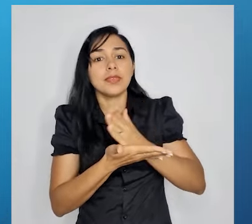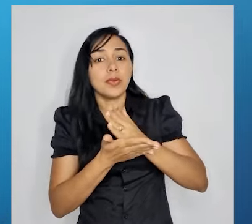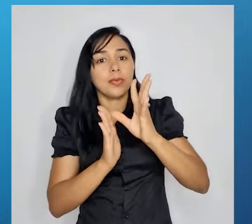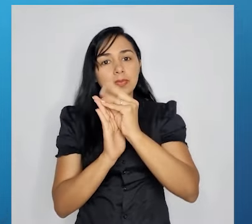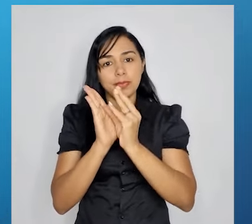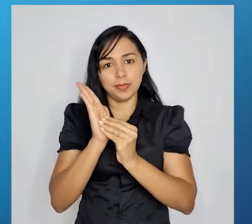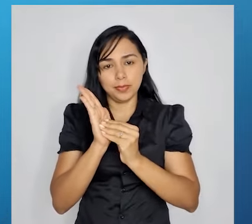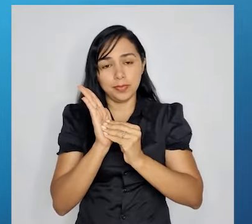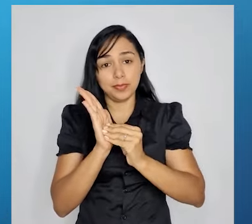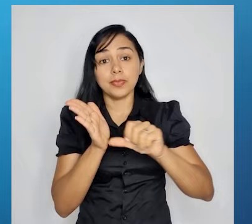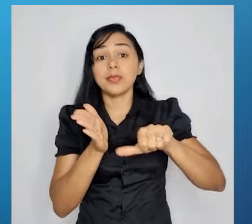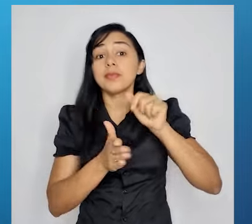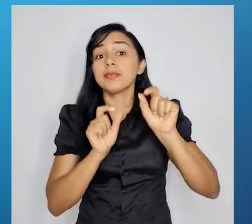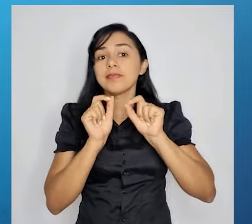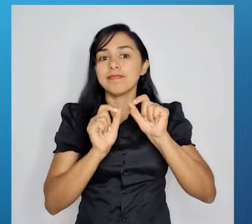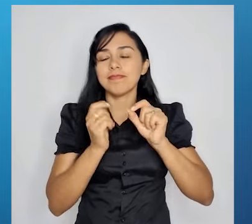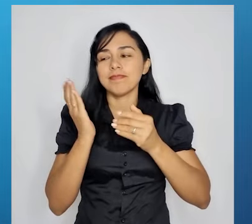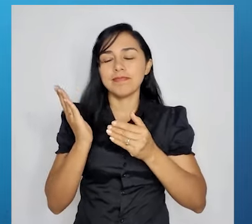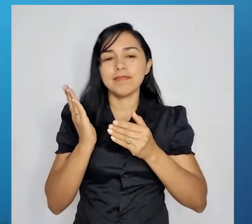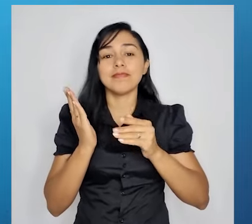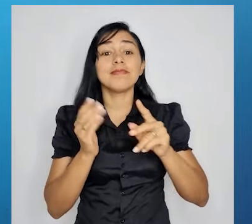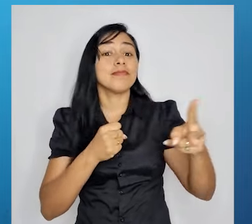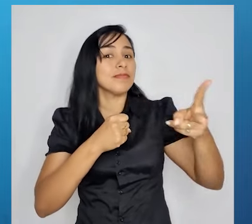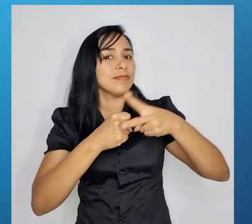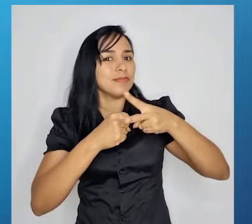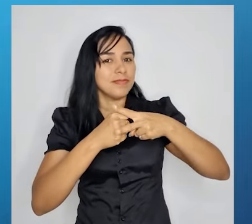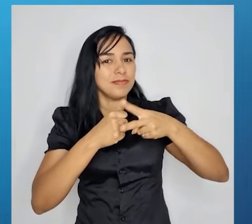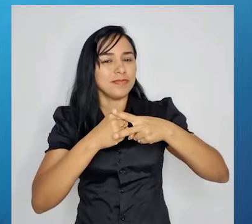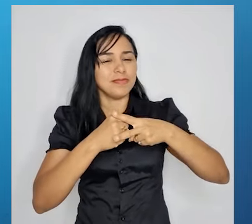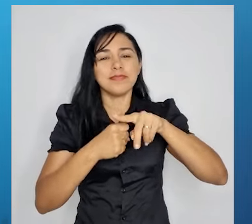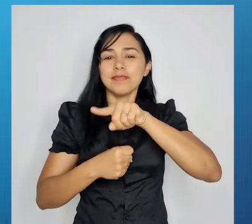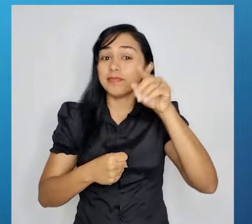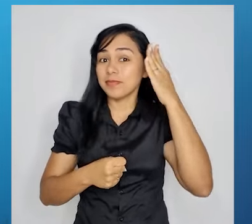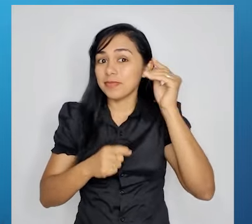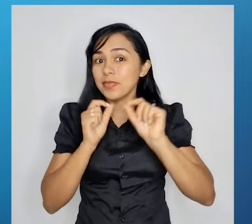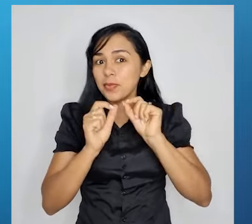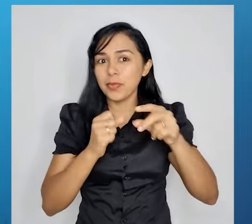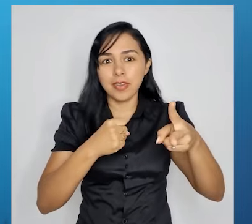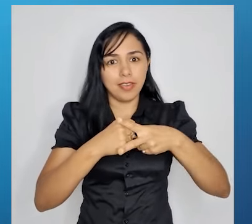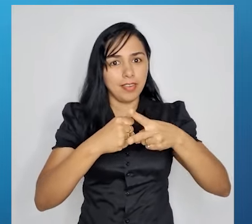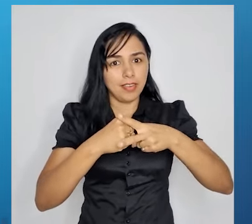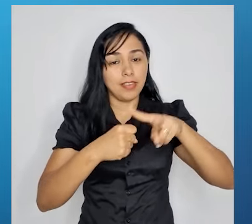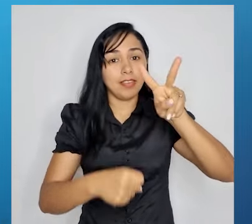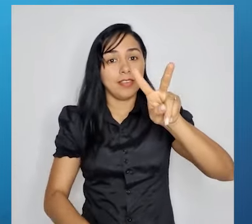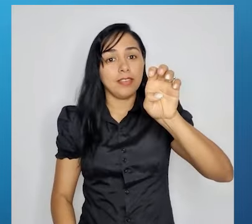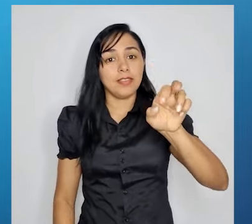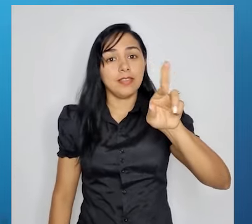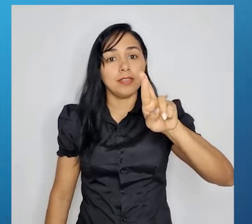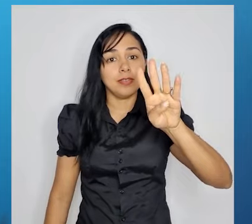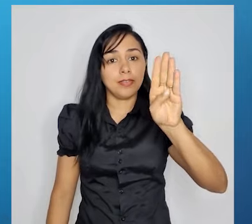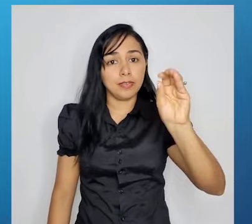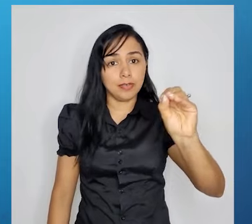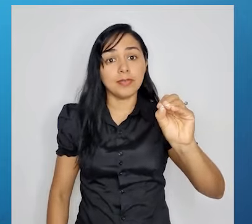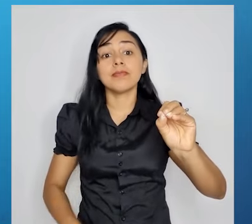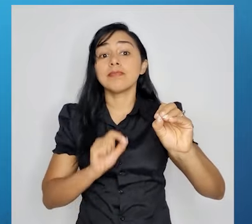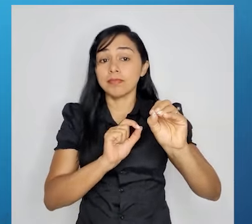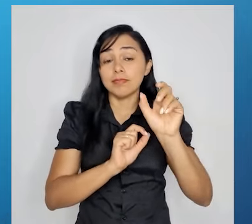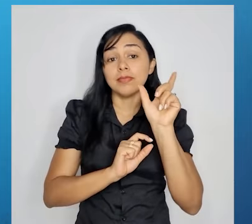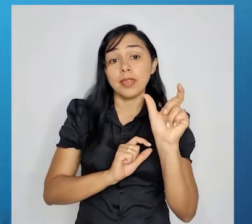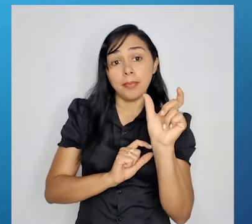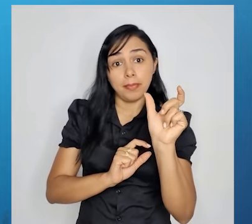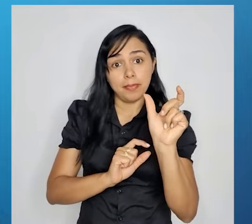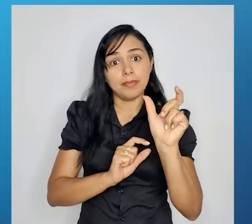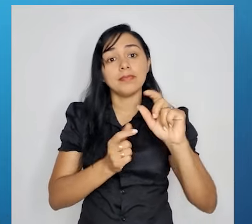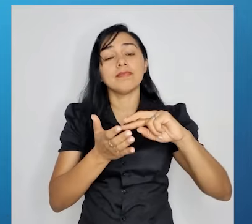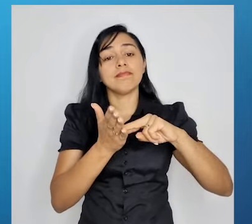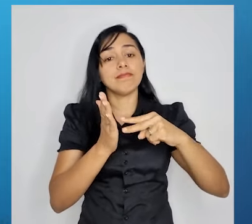O primeiro deles é esse aqui, verbo. Você sabe o que são verbos? Verbos são palavras que